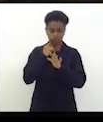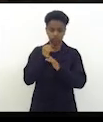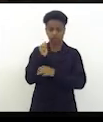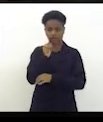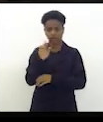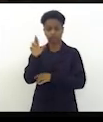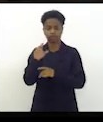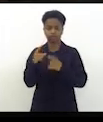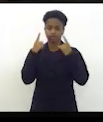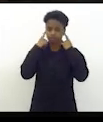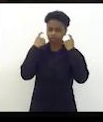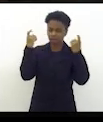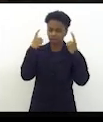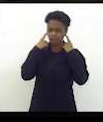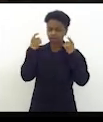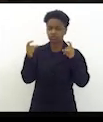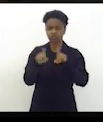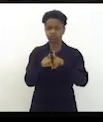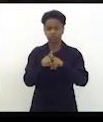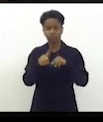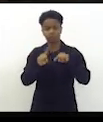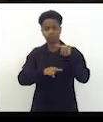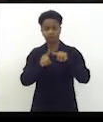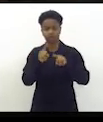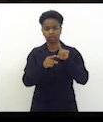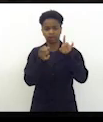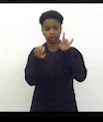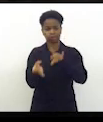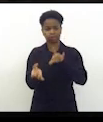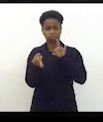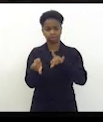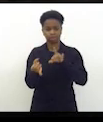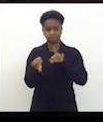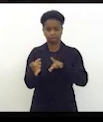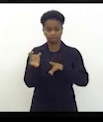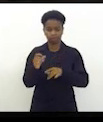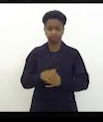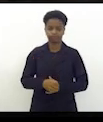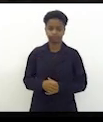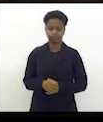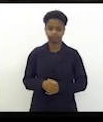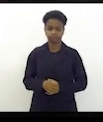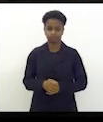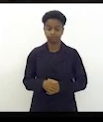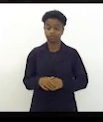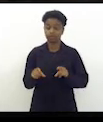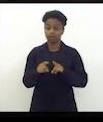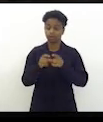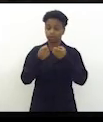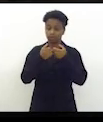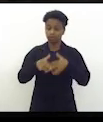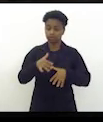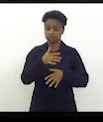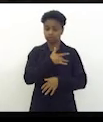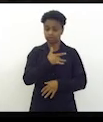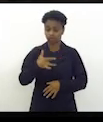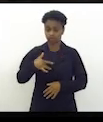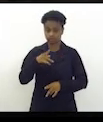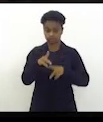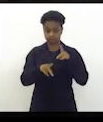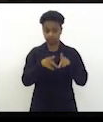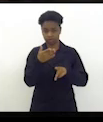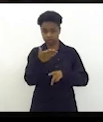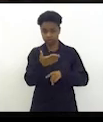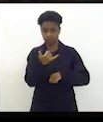sonora pelas partículas sedimentáveis e prejudicando a saúde da população de volta redonda